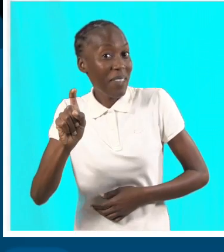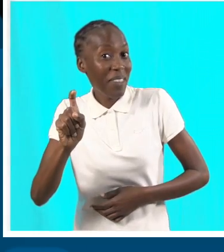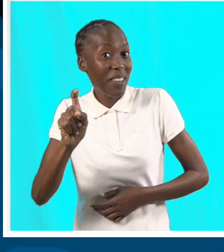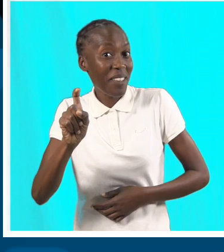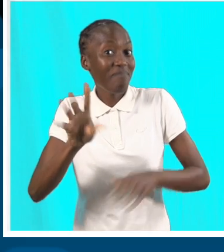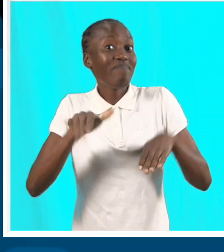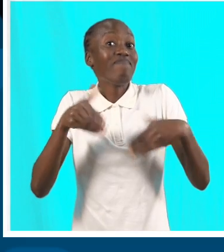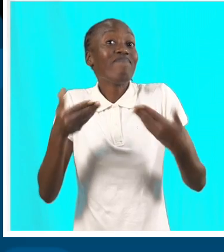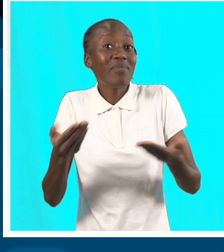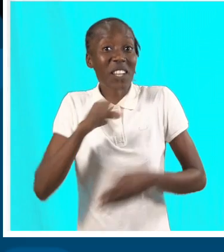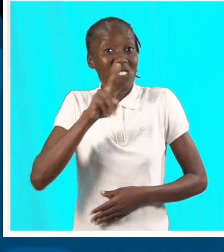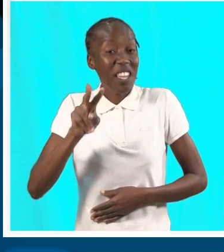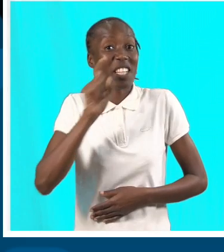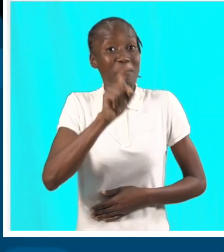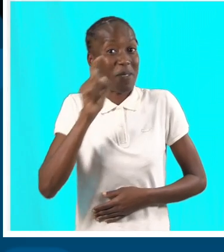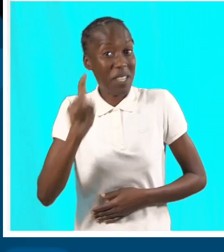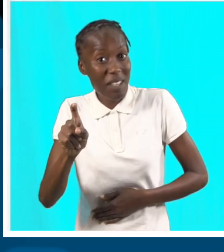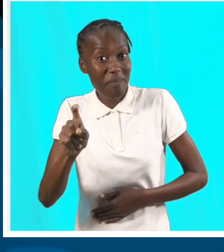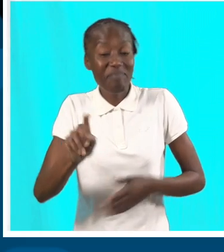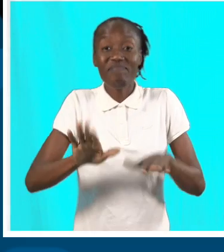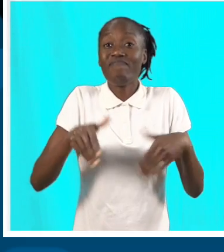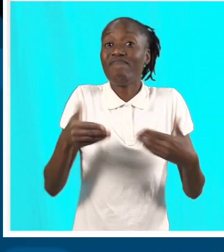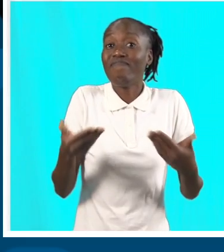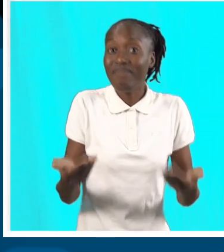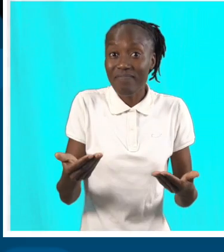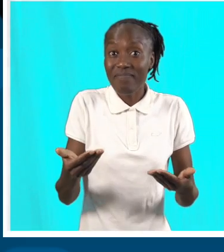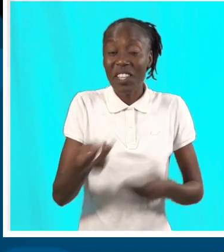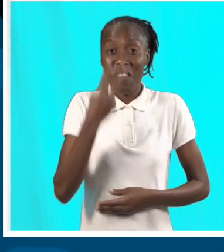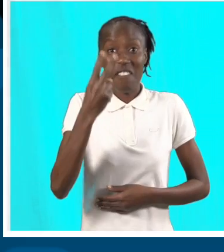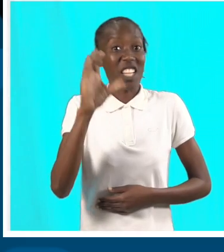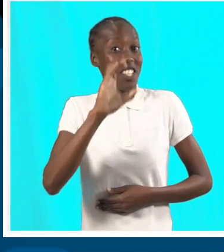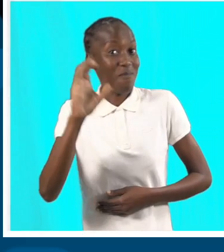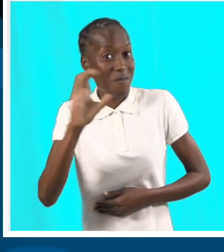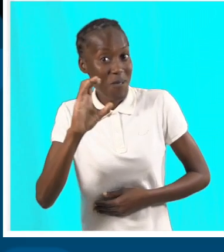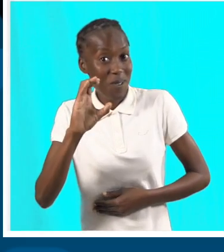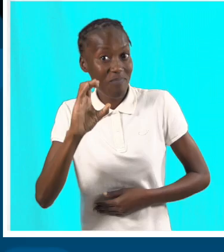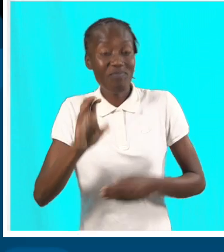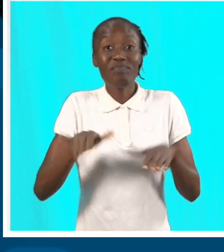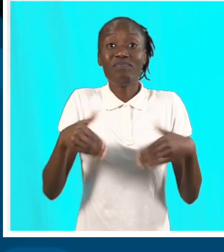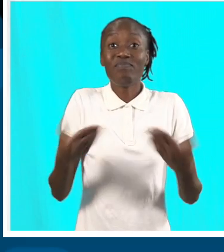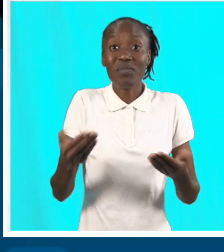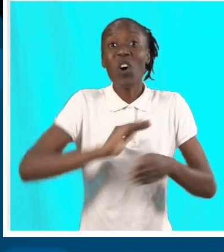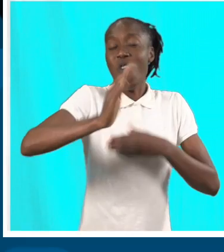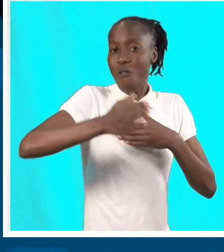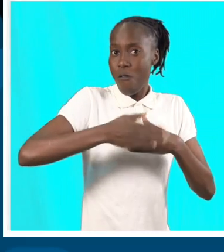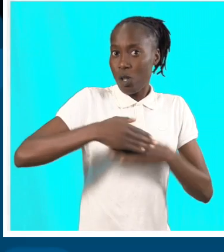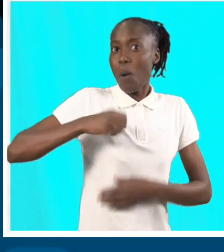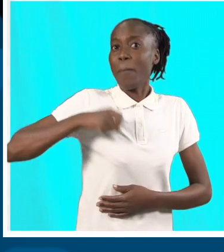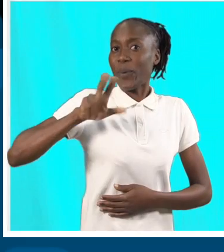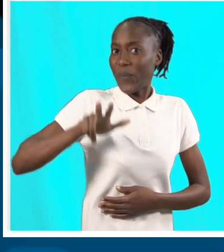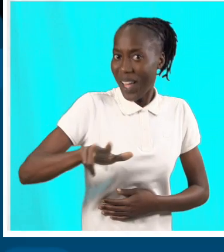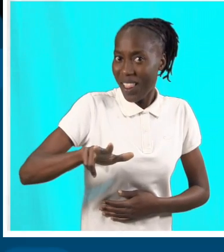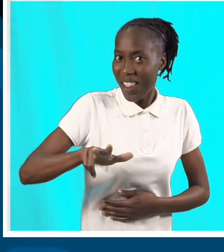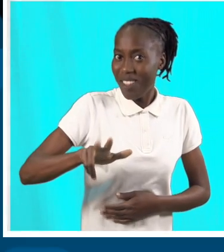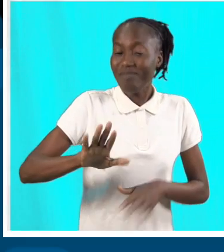para o Espamanil, ver o Espamanil, ver o Xambancur, voltou outra